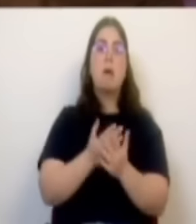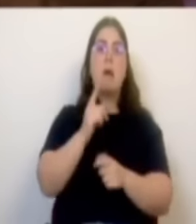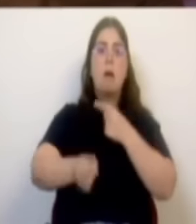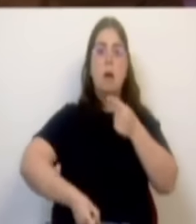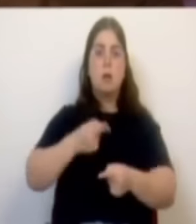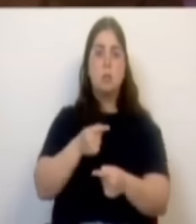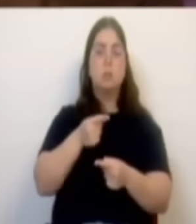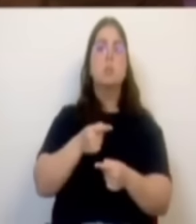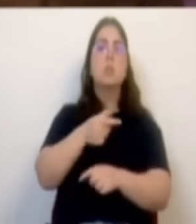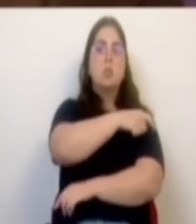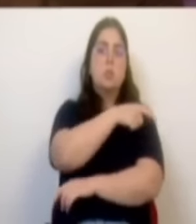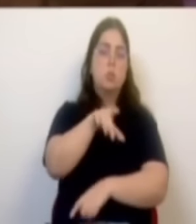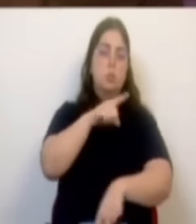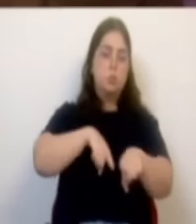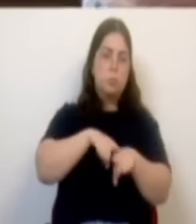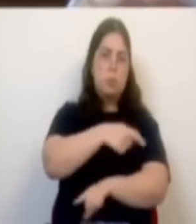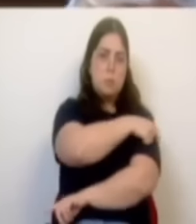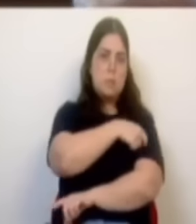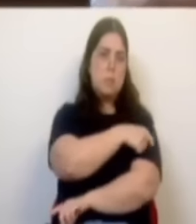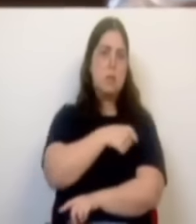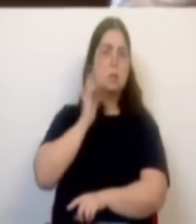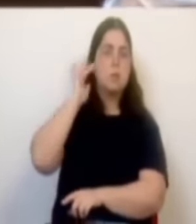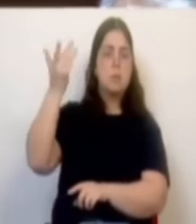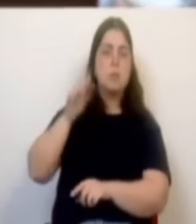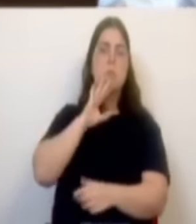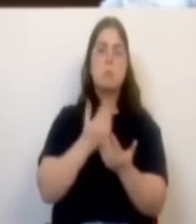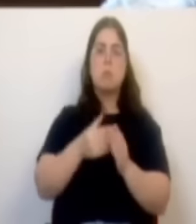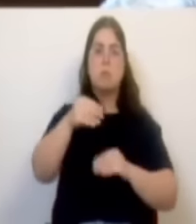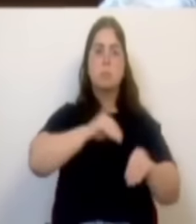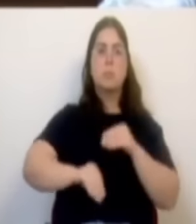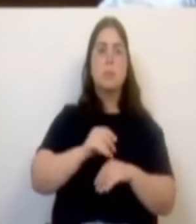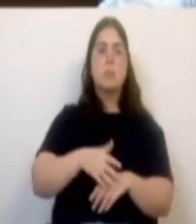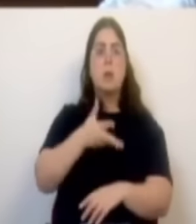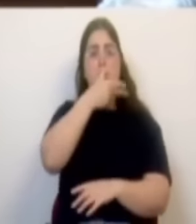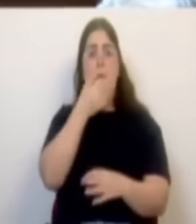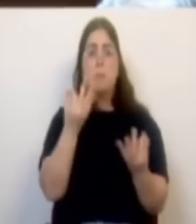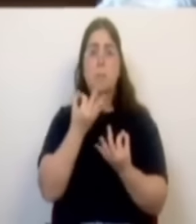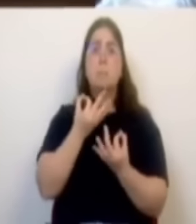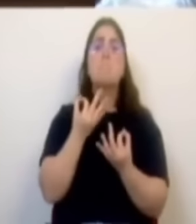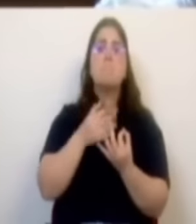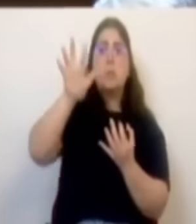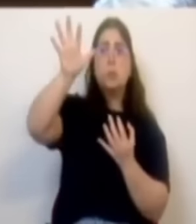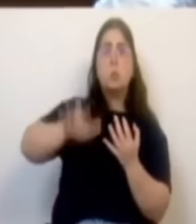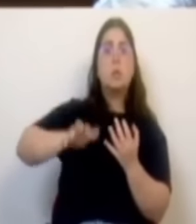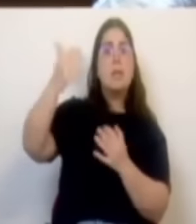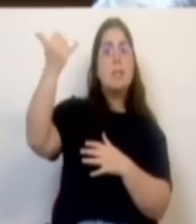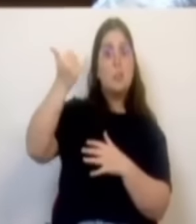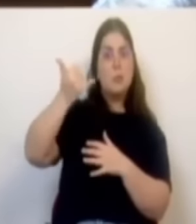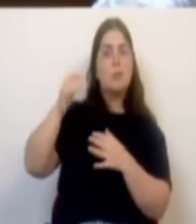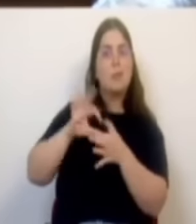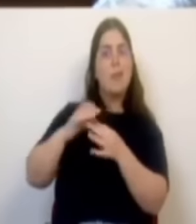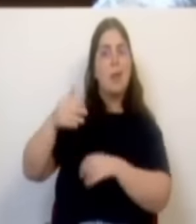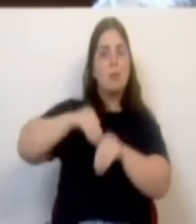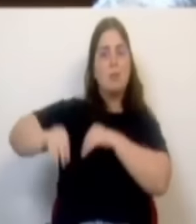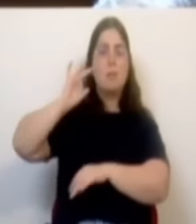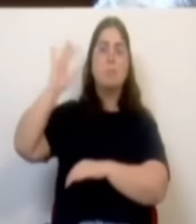eleitos pela imigração. Eu sei que é difícil o Sr. Deputado ter ficado em segundo lugar na imigração. Eu sei que é difícil. Tenho de estar a engolir, mas tenho